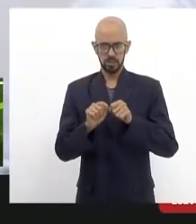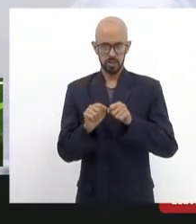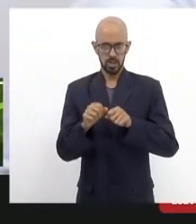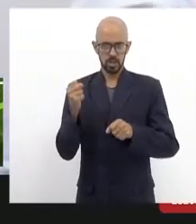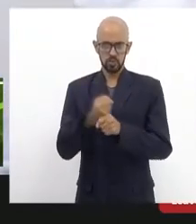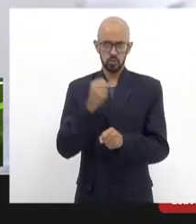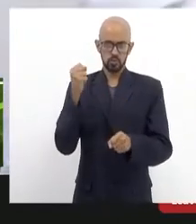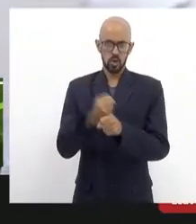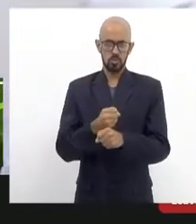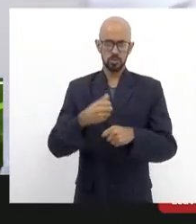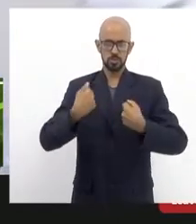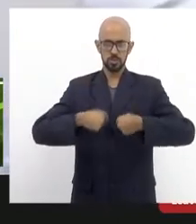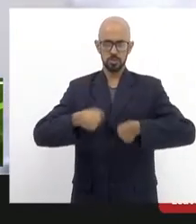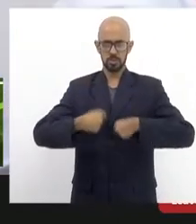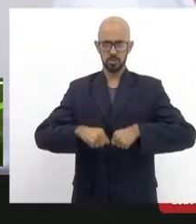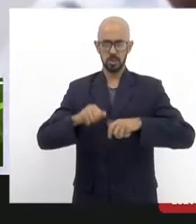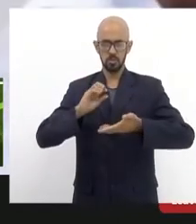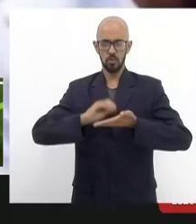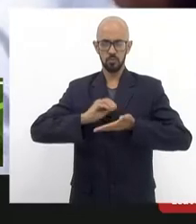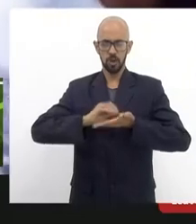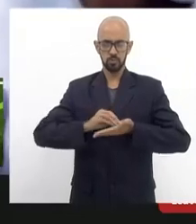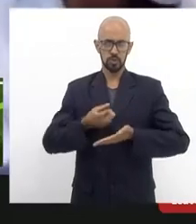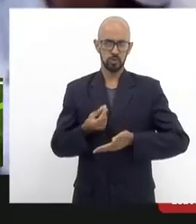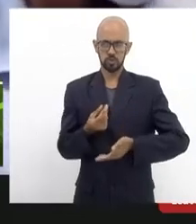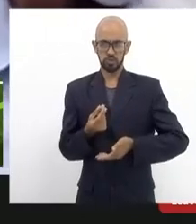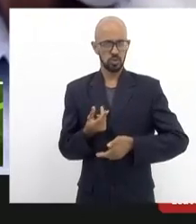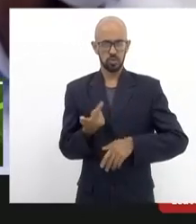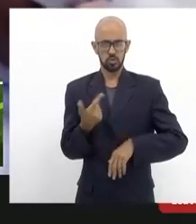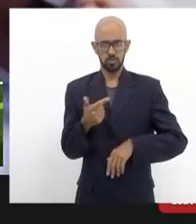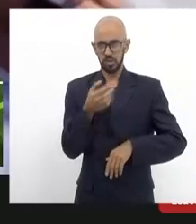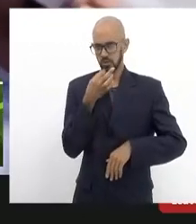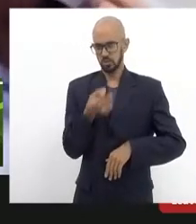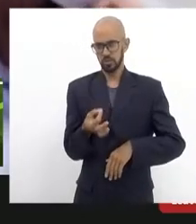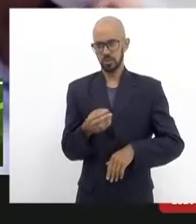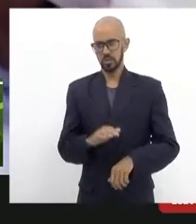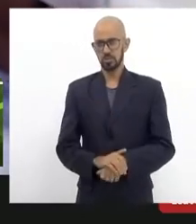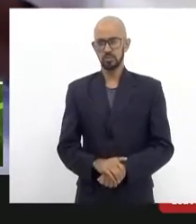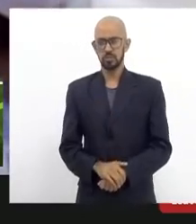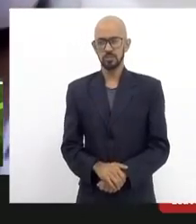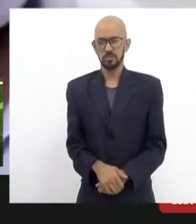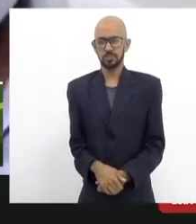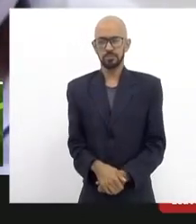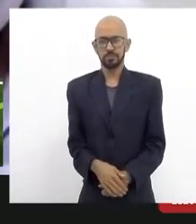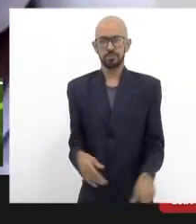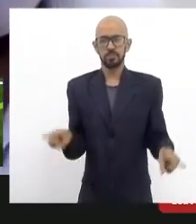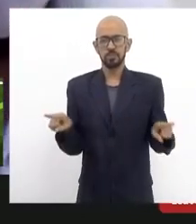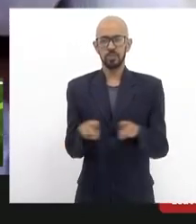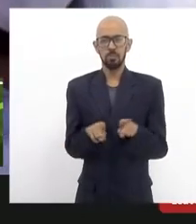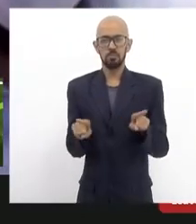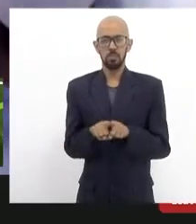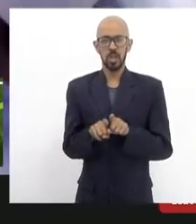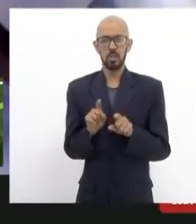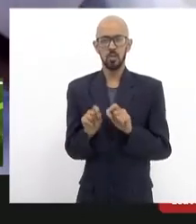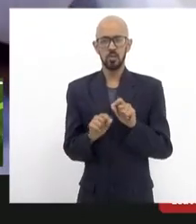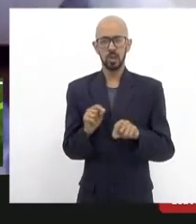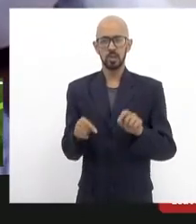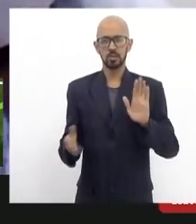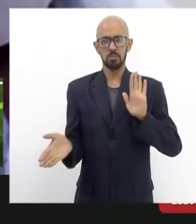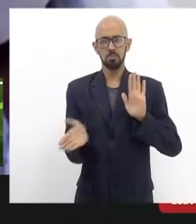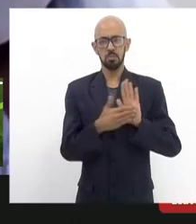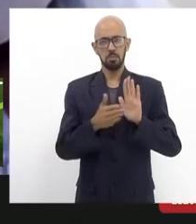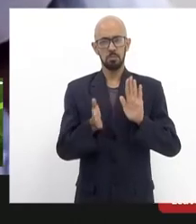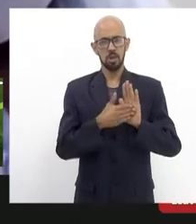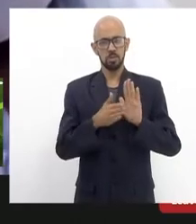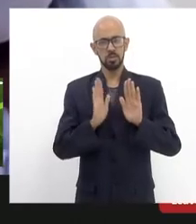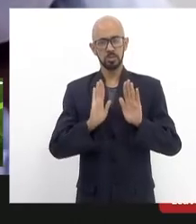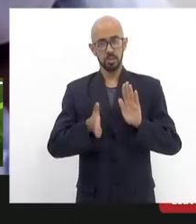necessárias né por falta de recursos não nada disso não é isso né e também tem a proposta que foi